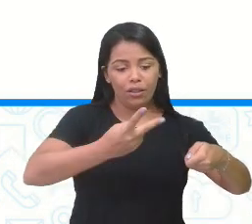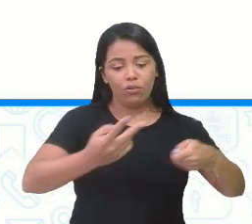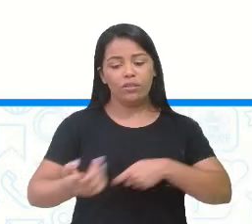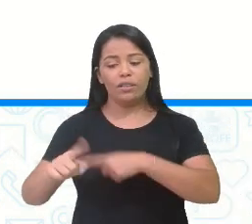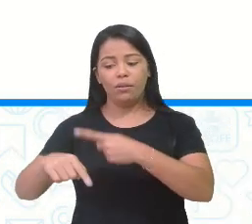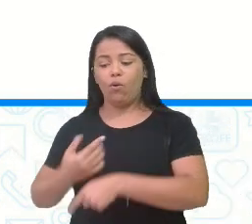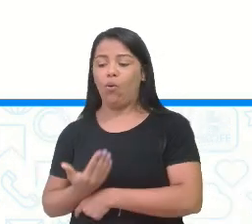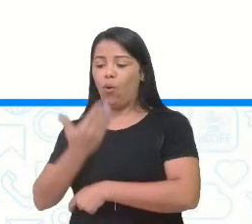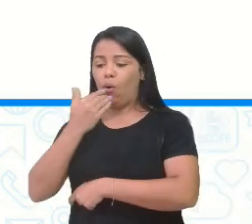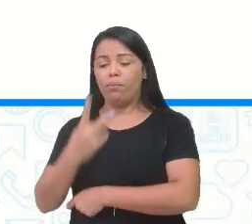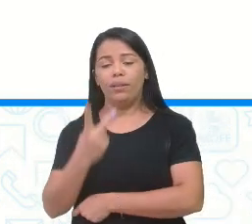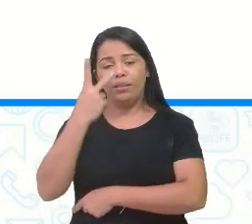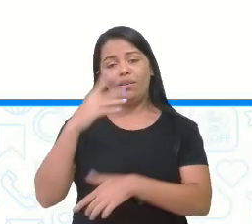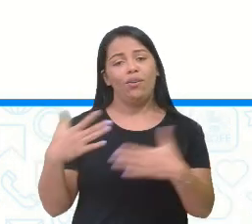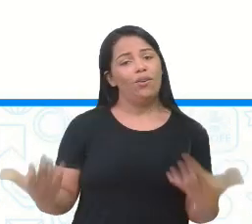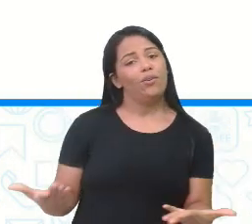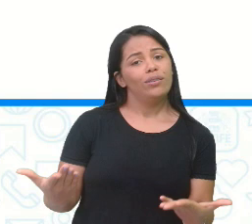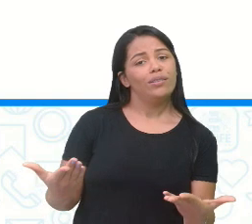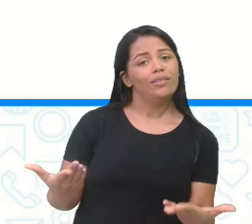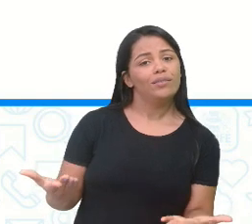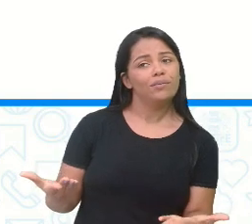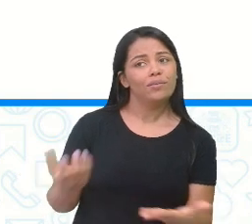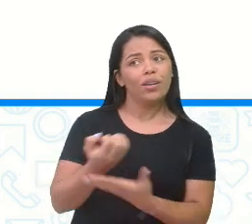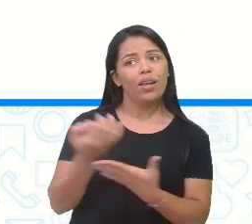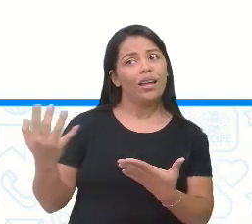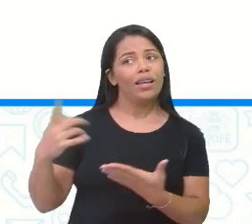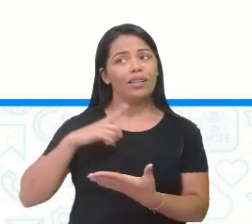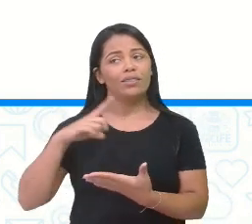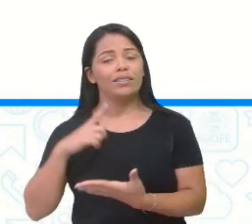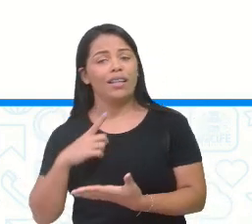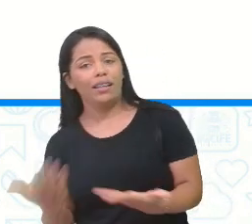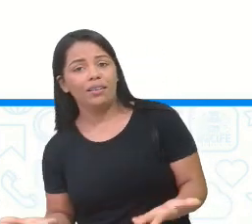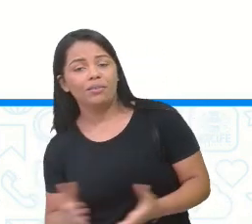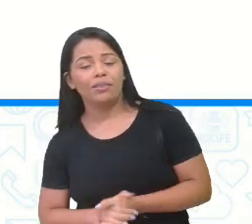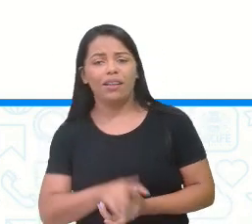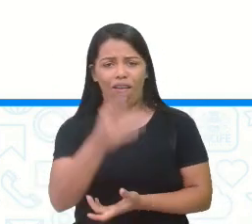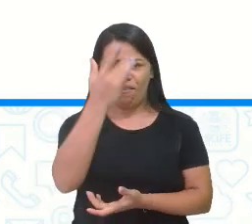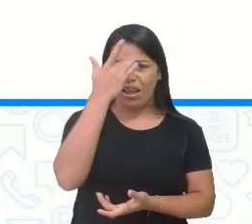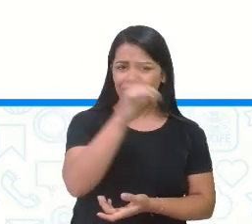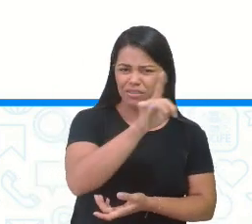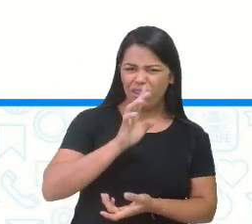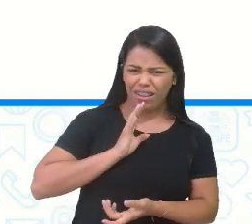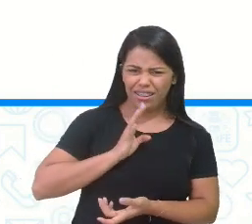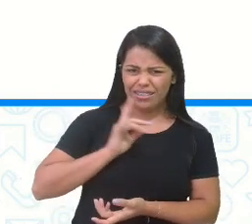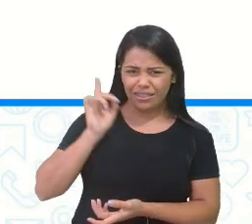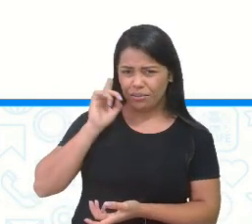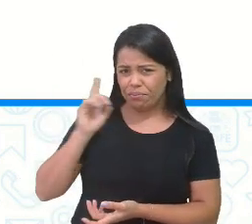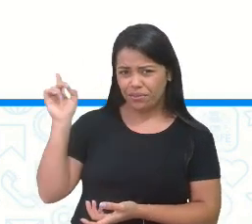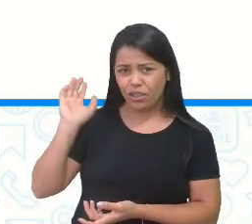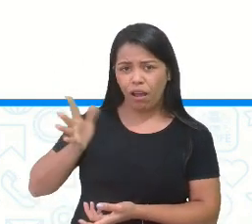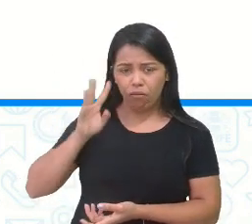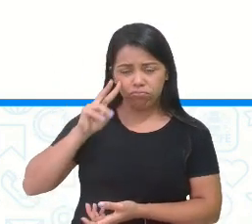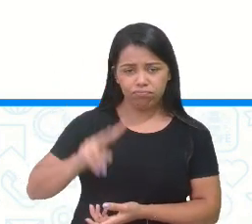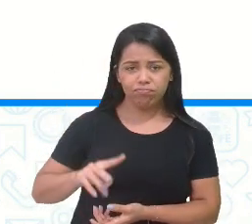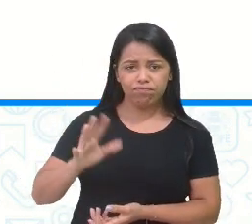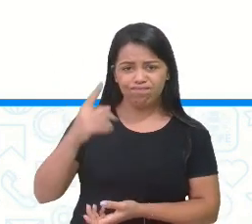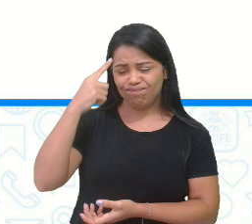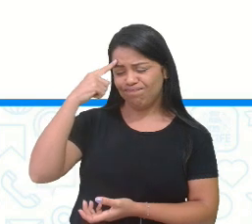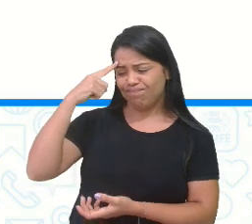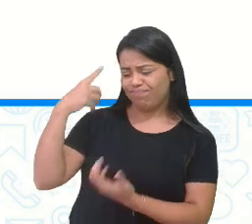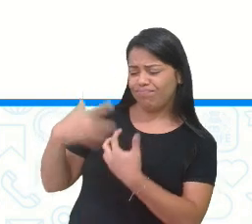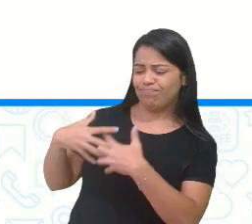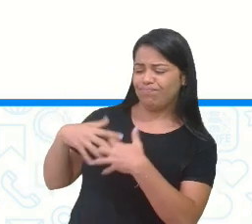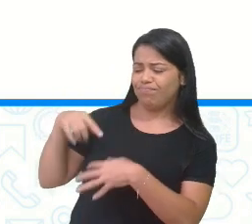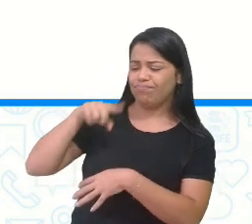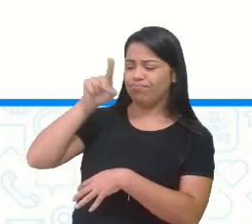Eita, está fácil ou difícil essa charada? Eita, está fácil ou difícil? Quem conhece essa charada? Quem já viu? Professora